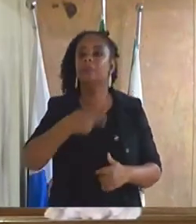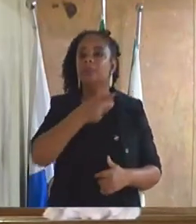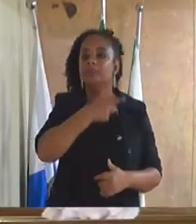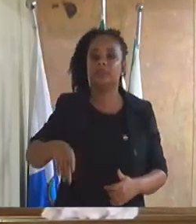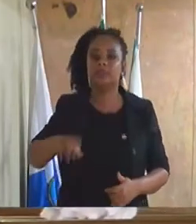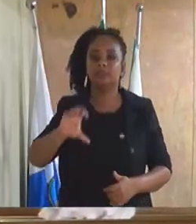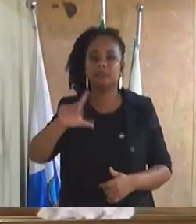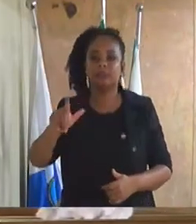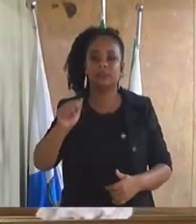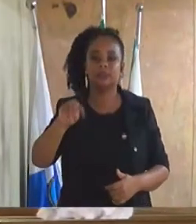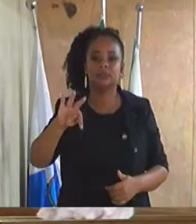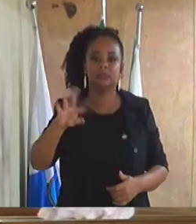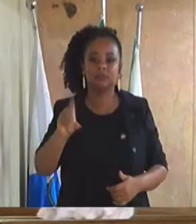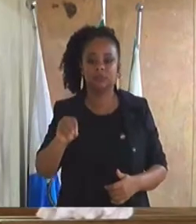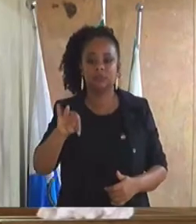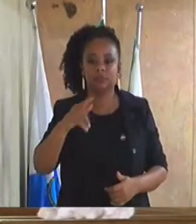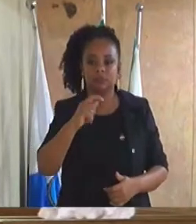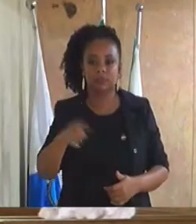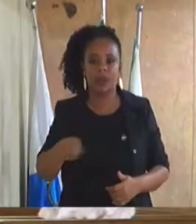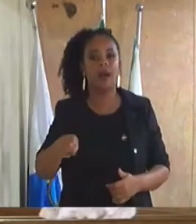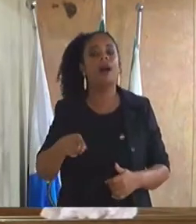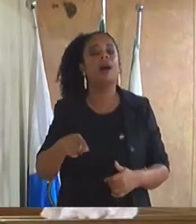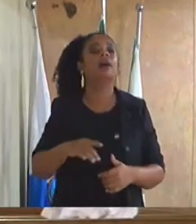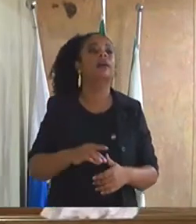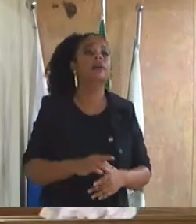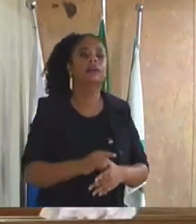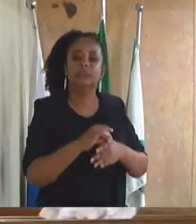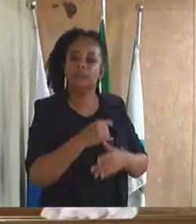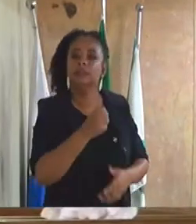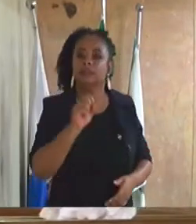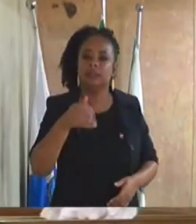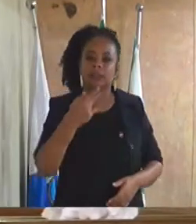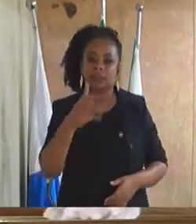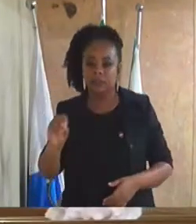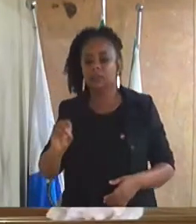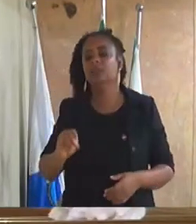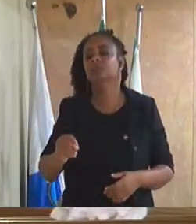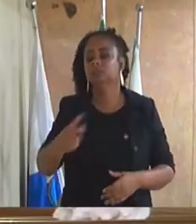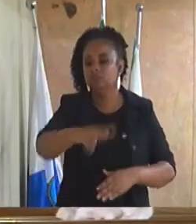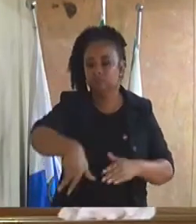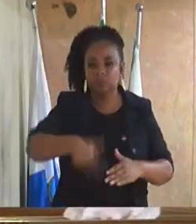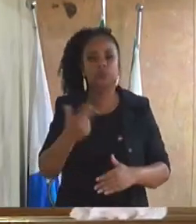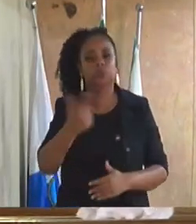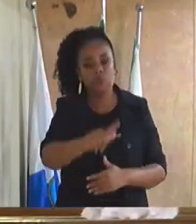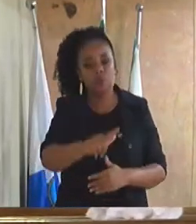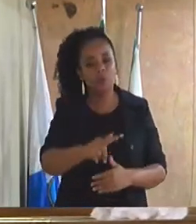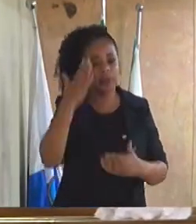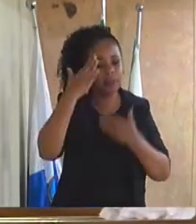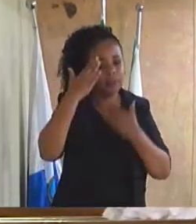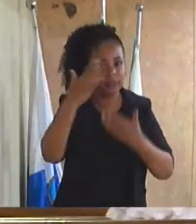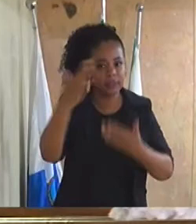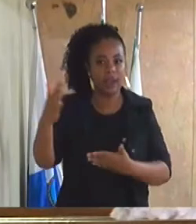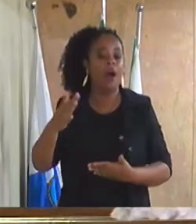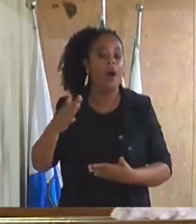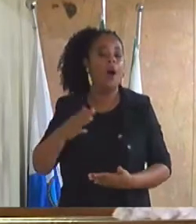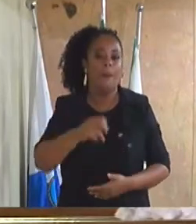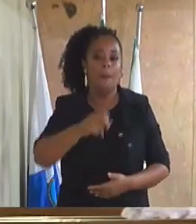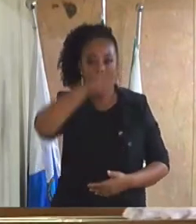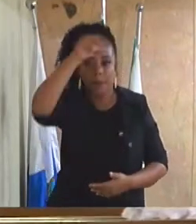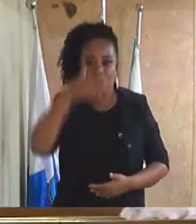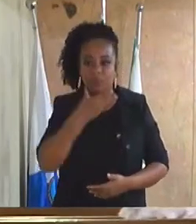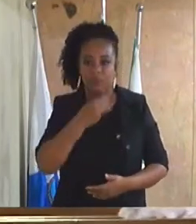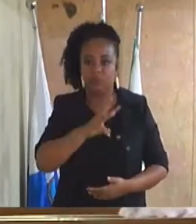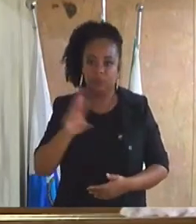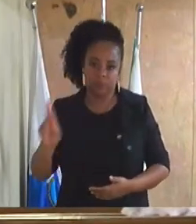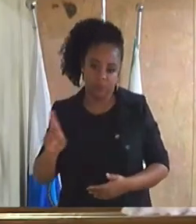serginho subo ao plenário mais uma vez presidente para aqui agradecer ao nosso prefeito Washington Reis por ter